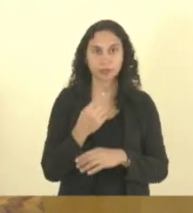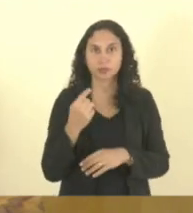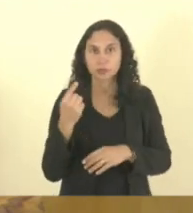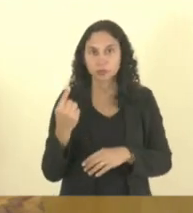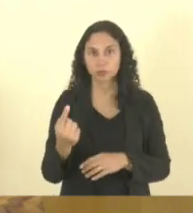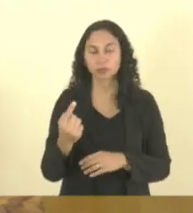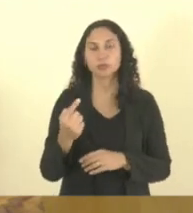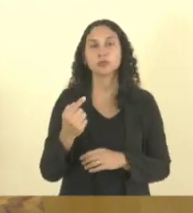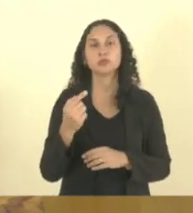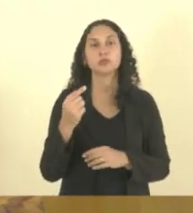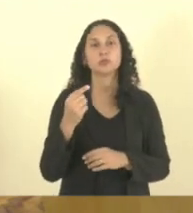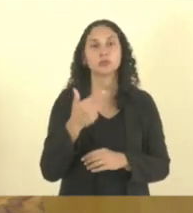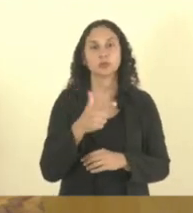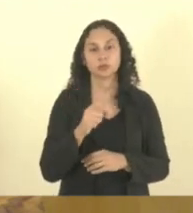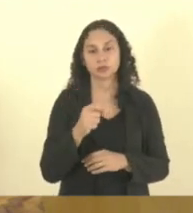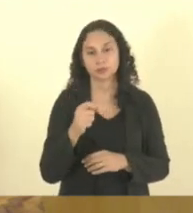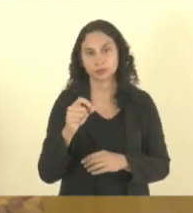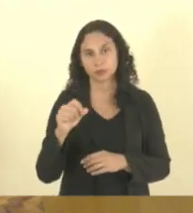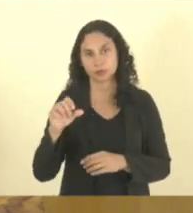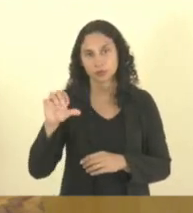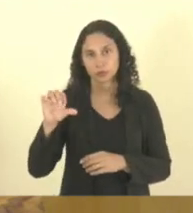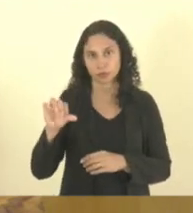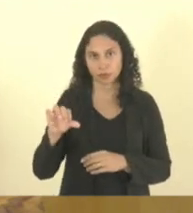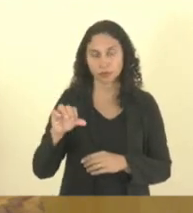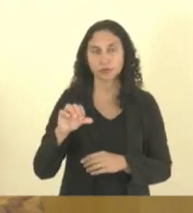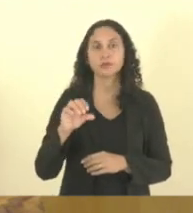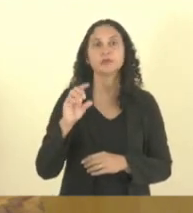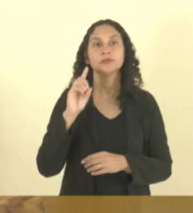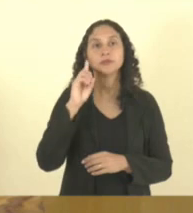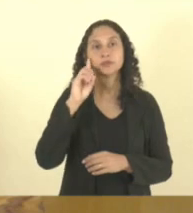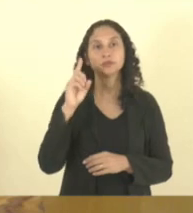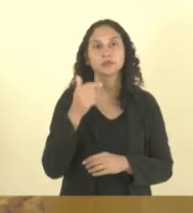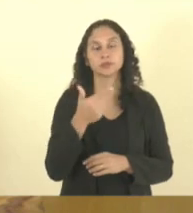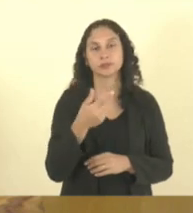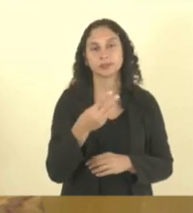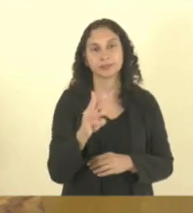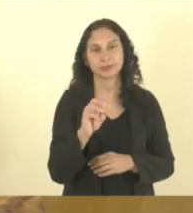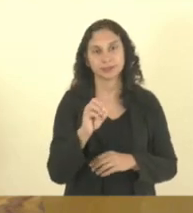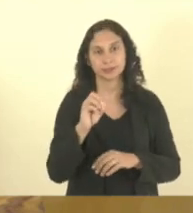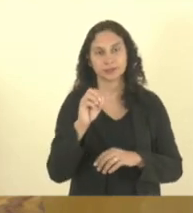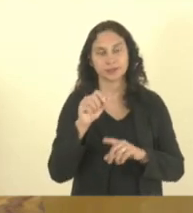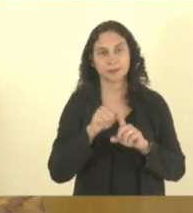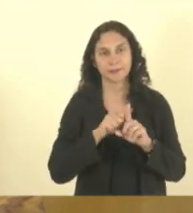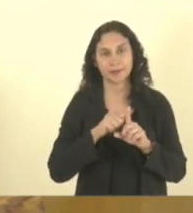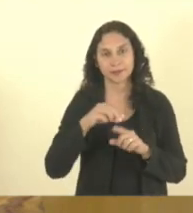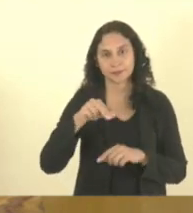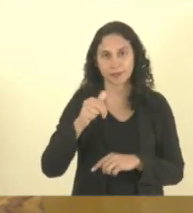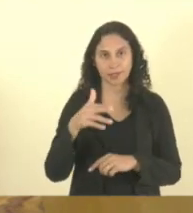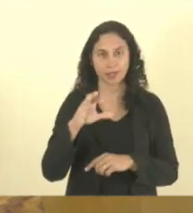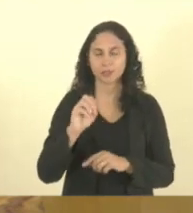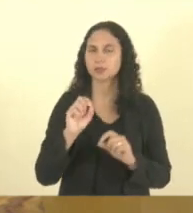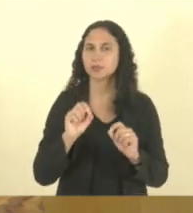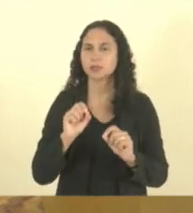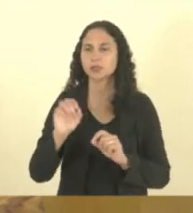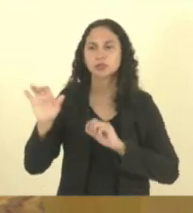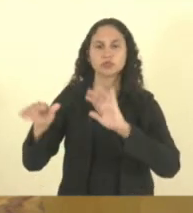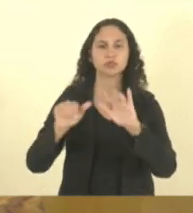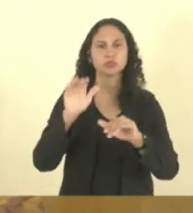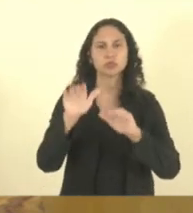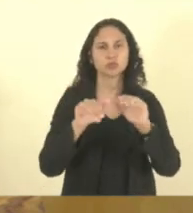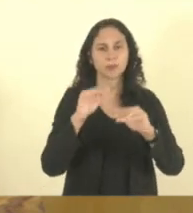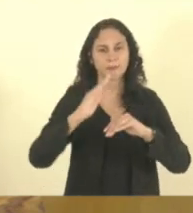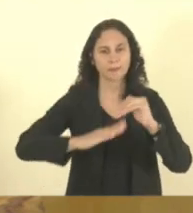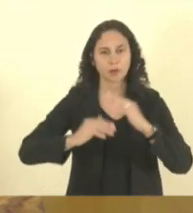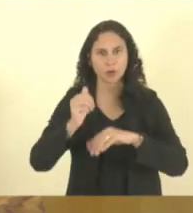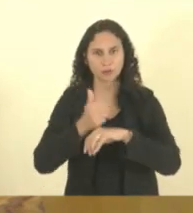2009, de 30 de março de 2009, com o intuito de congregar os genealogistas capixabas e